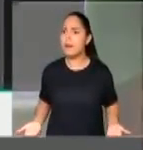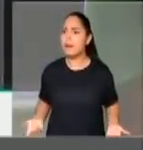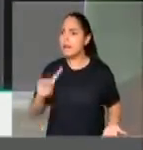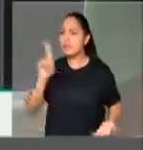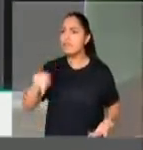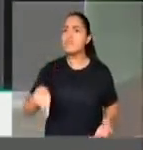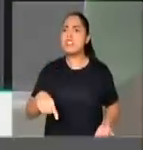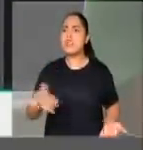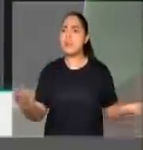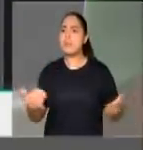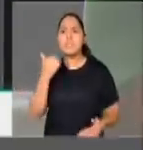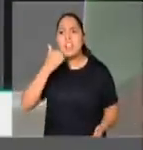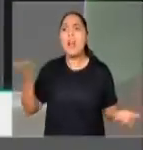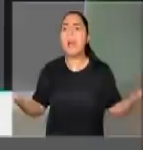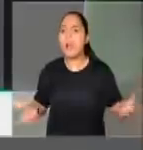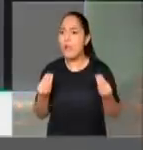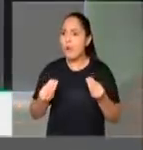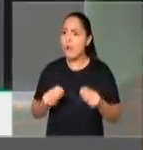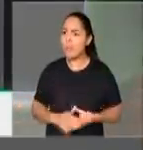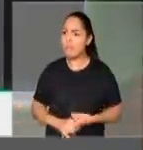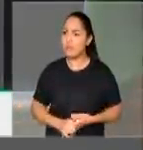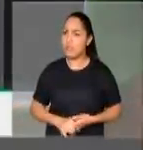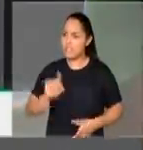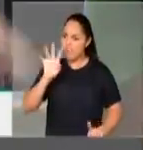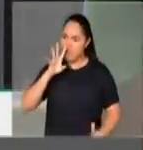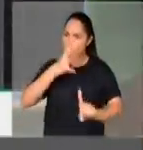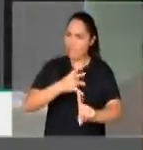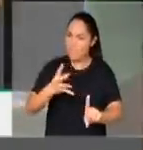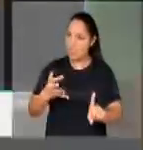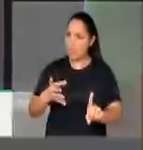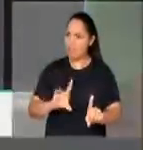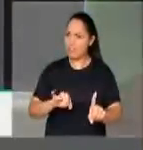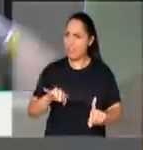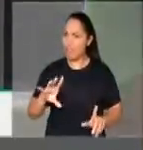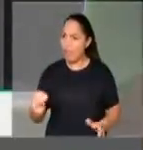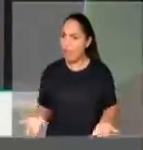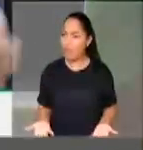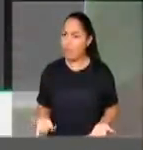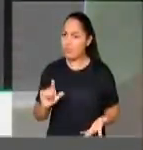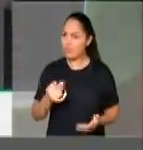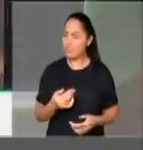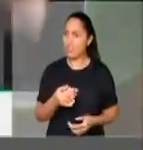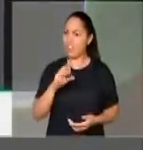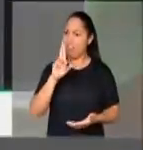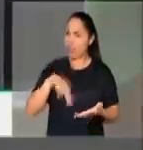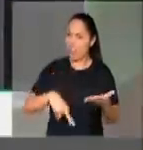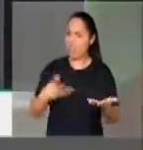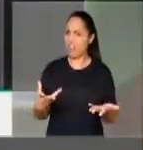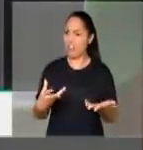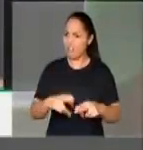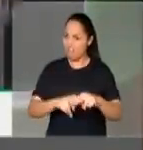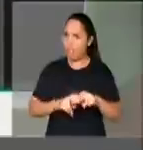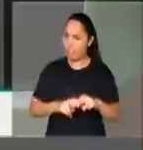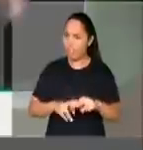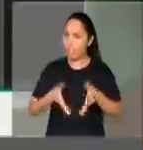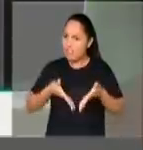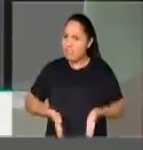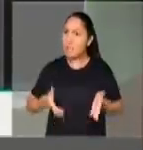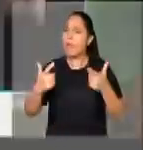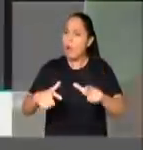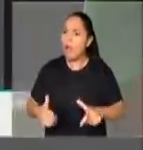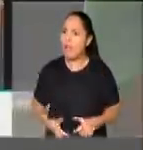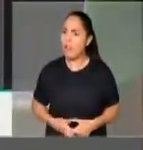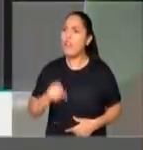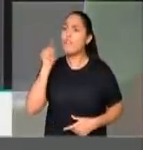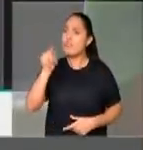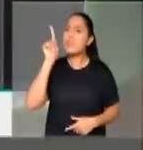ordinário. Aí você foi defender deputado Diego Garcia que renegou as suas próprias origens, é,